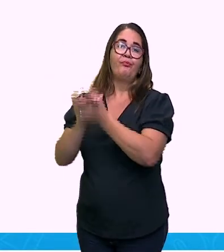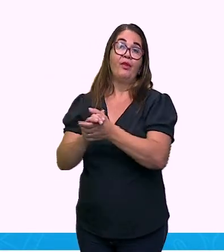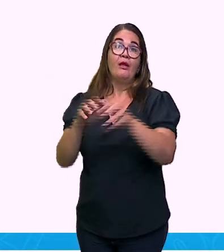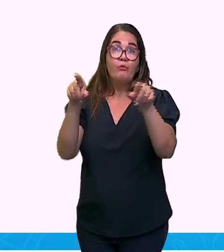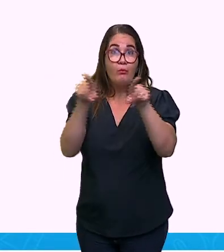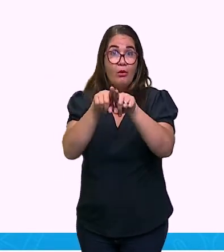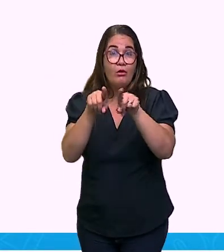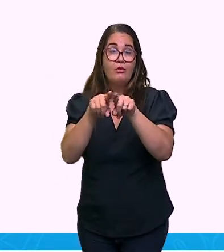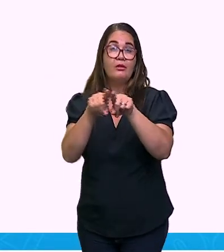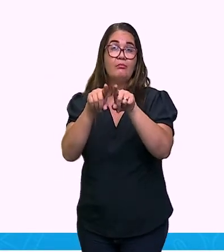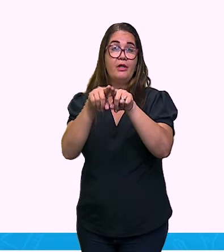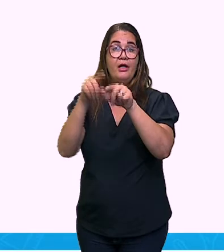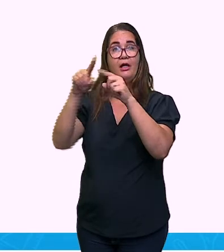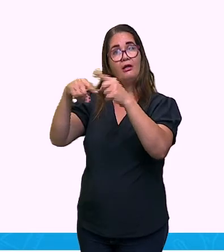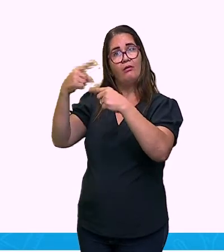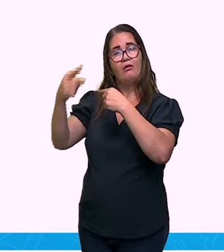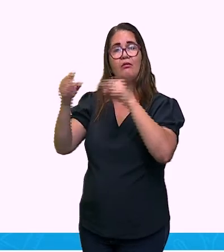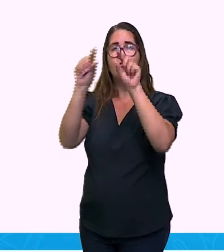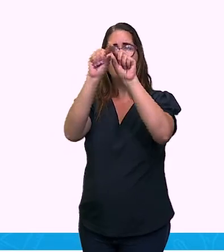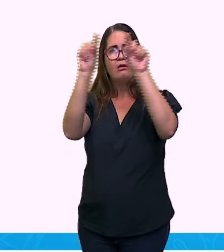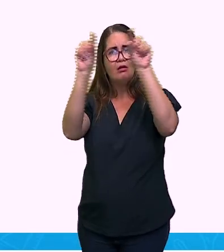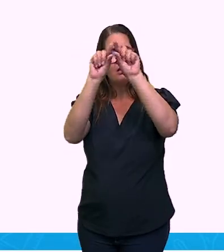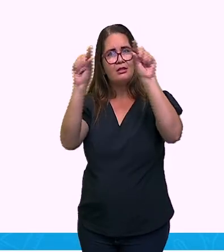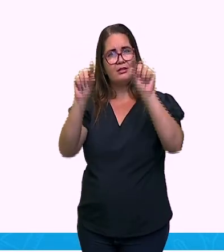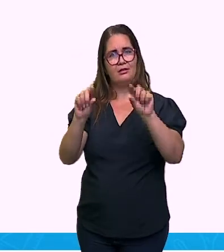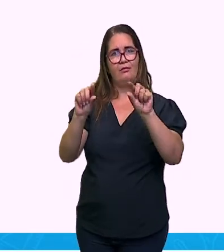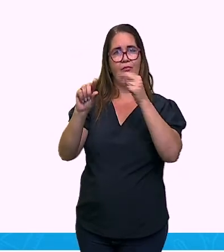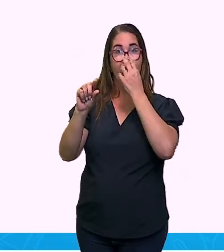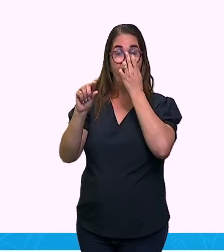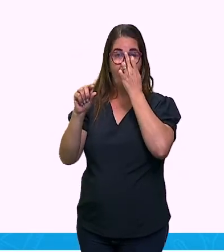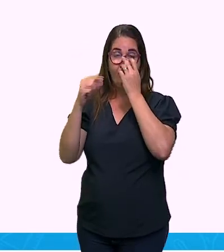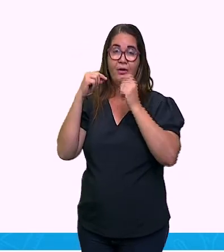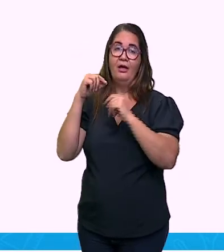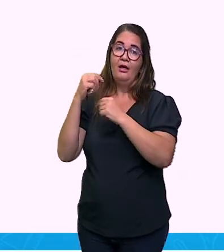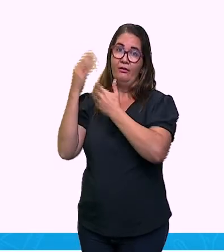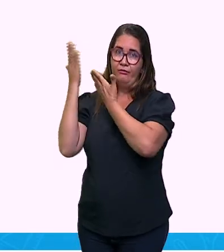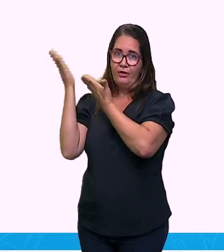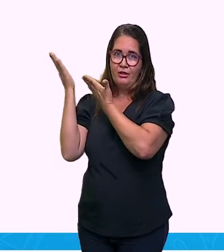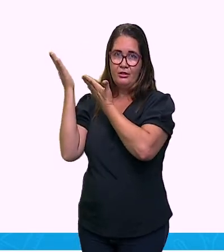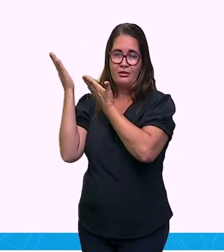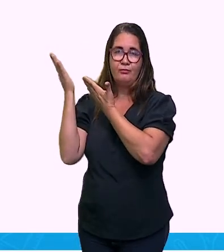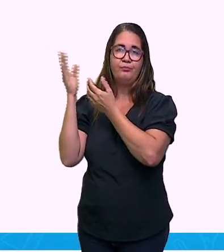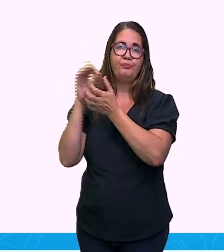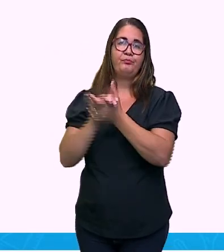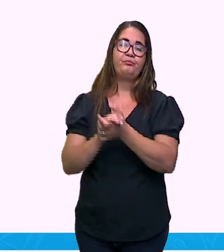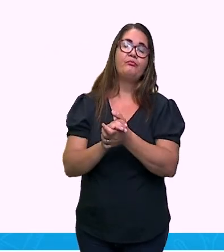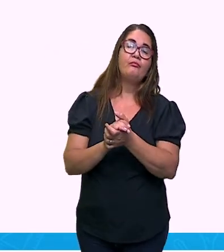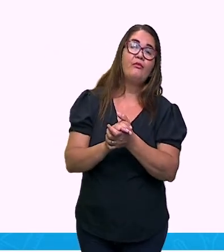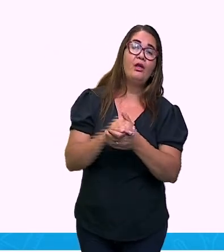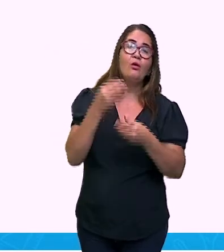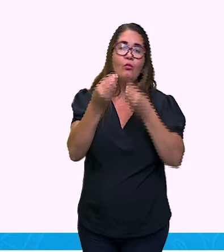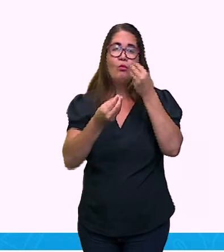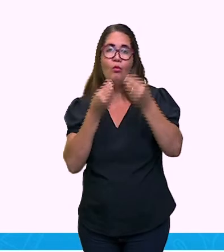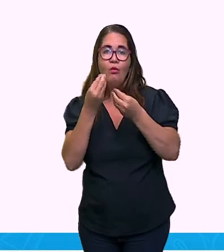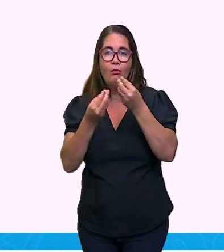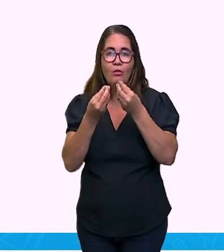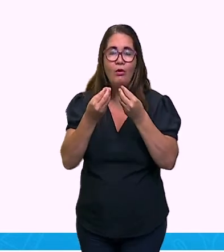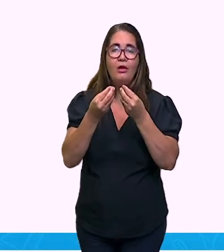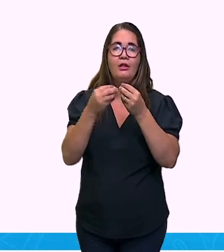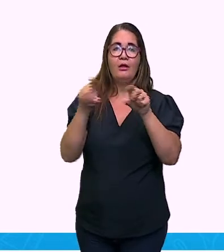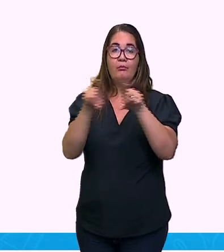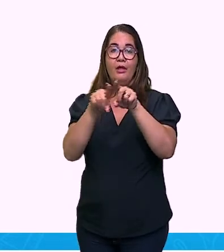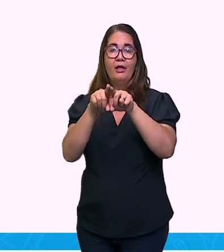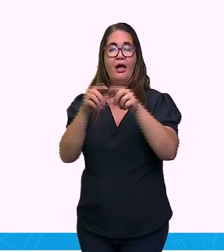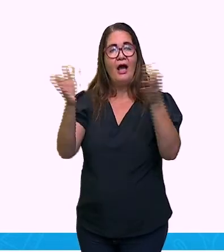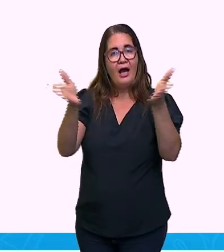próximo. Agora você sabe por que os homens vivem menos que as mulheres. Qual que eu quero que vocês observem? Por